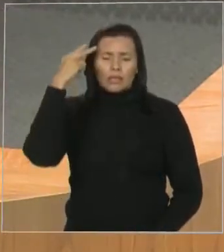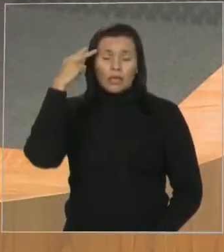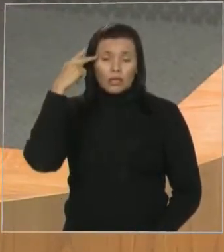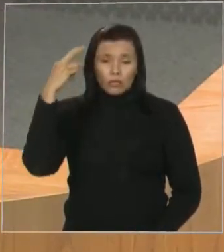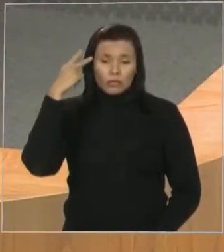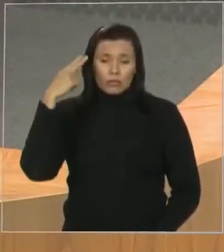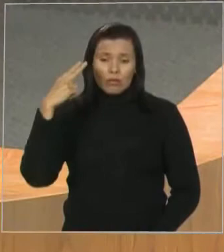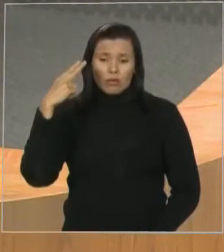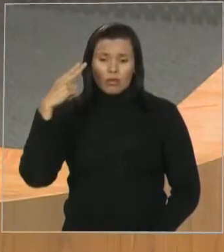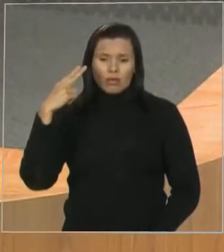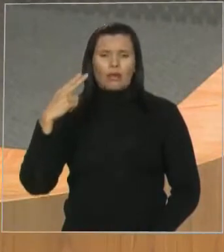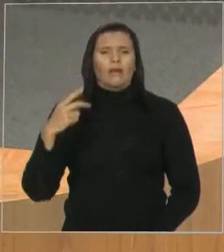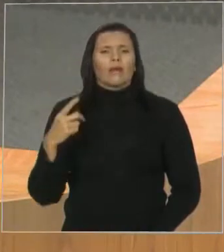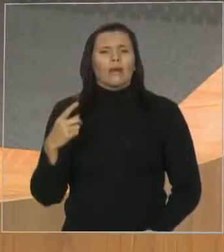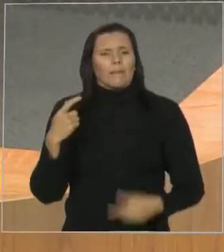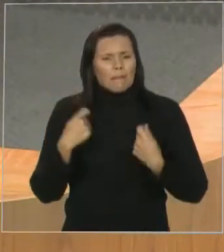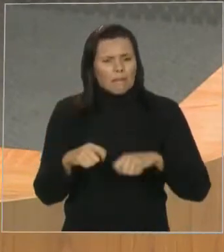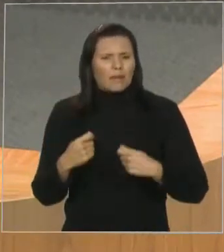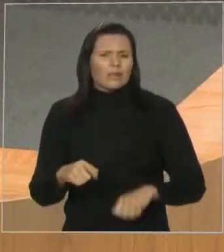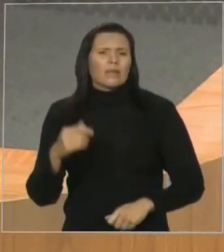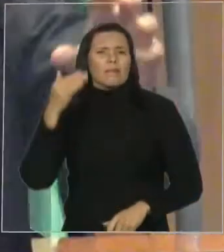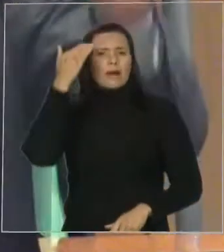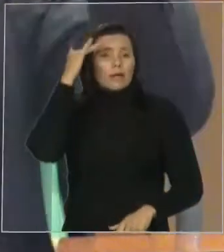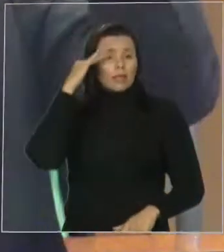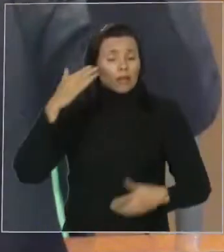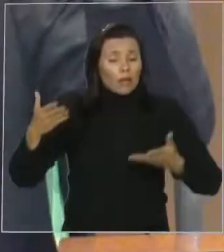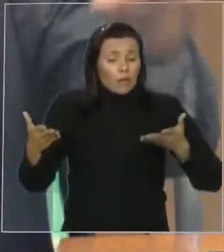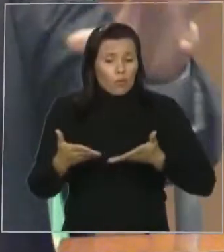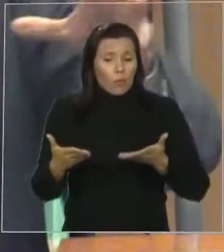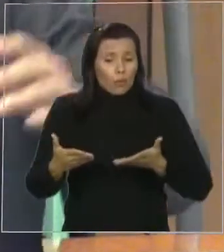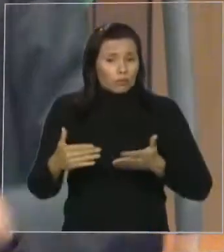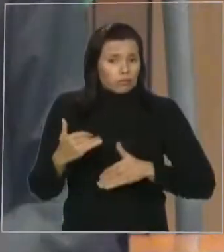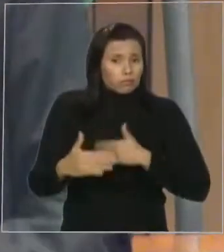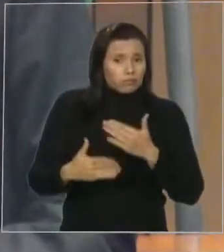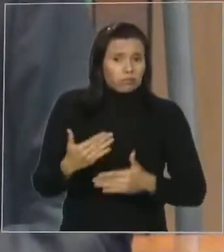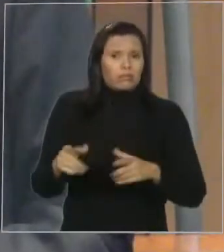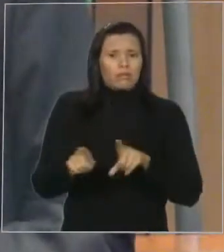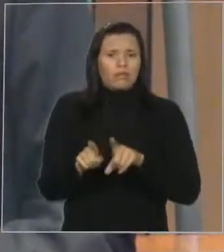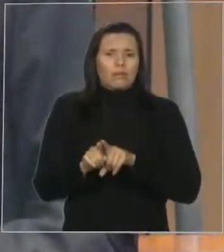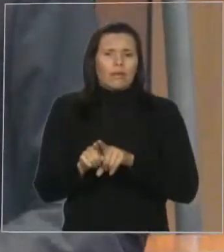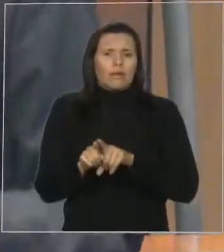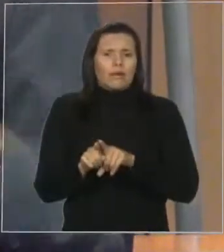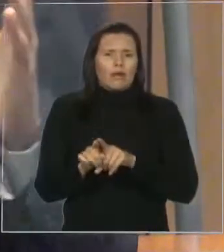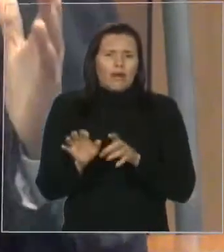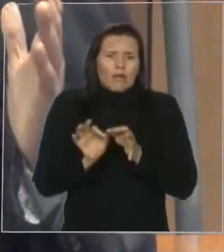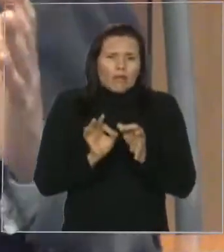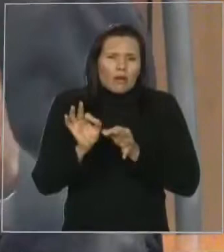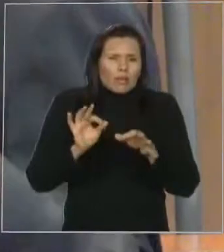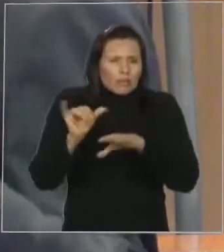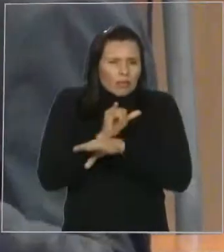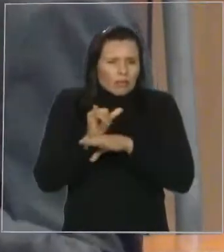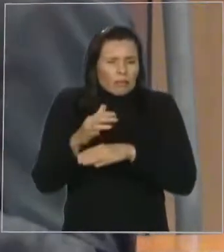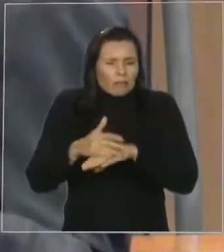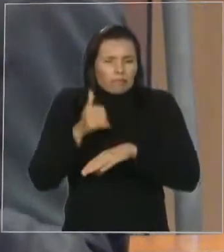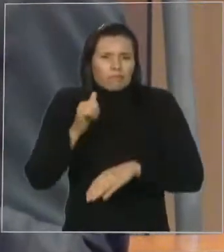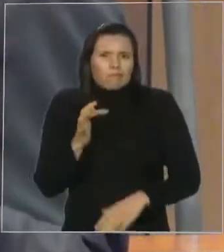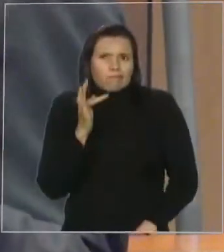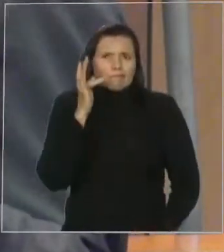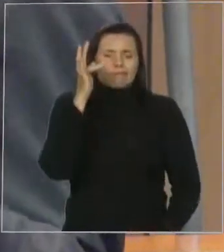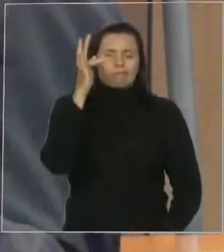preparar para o futuro. Um povo sem história é um povo sem identidade. Nós não podemos esquecê-la.